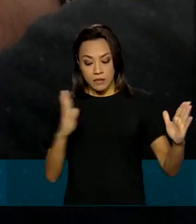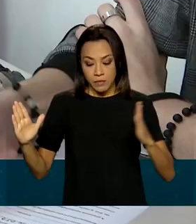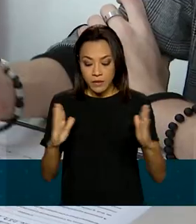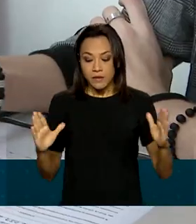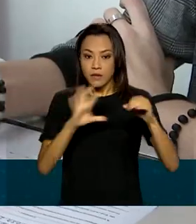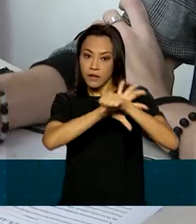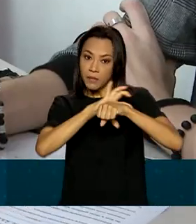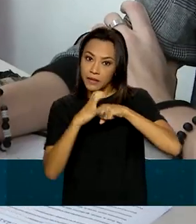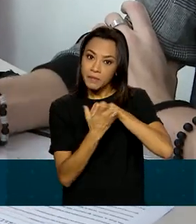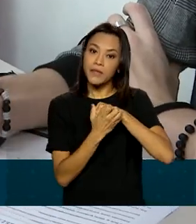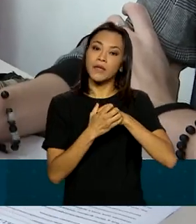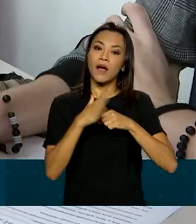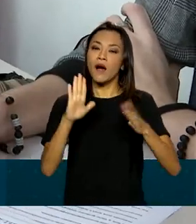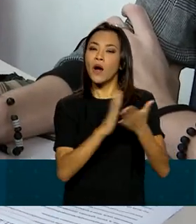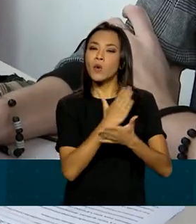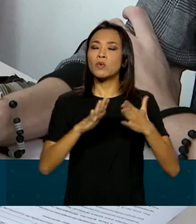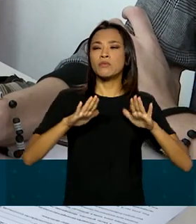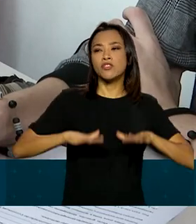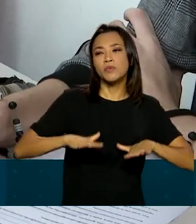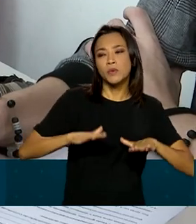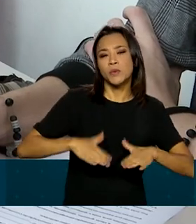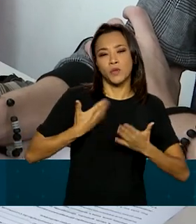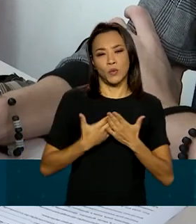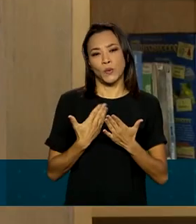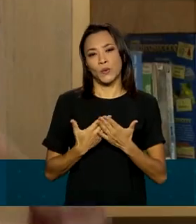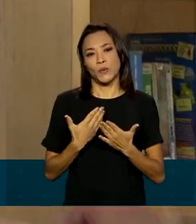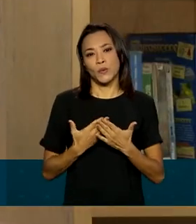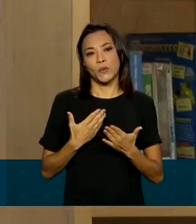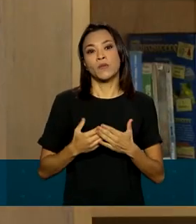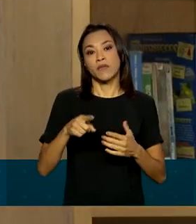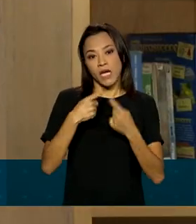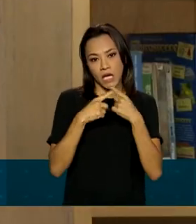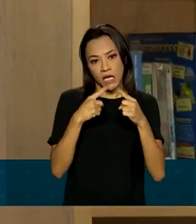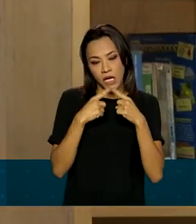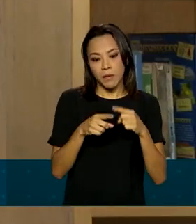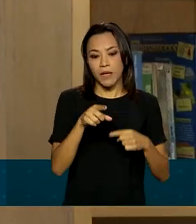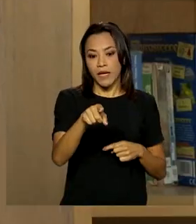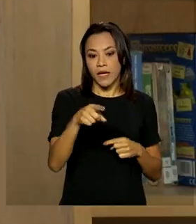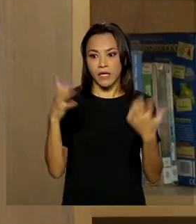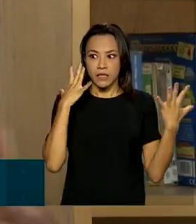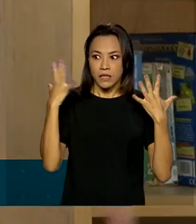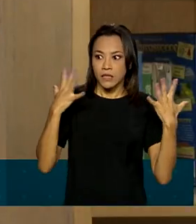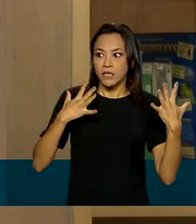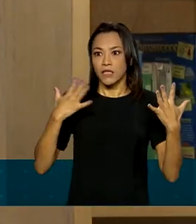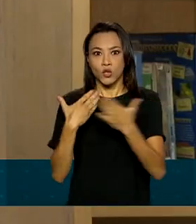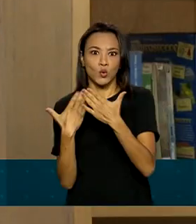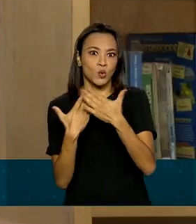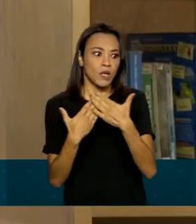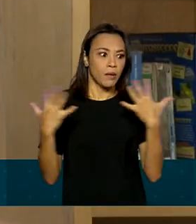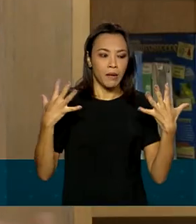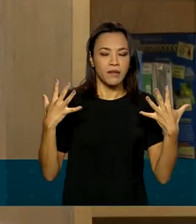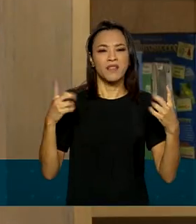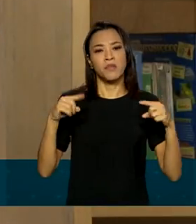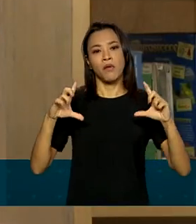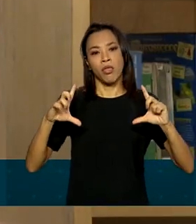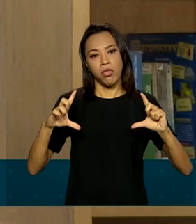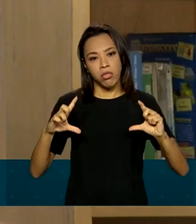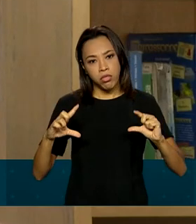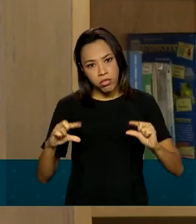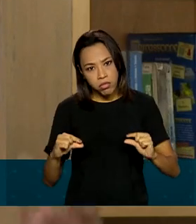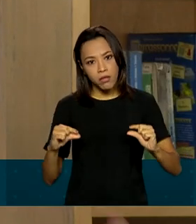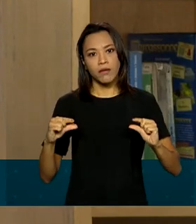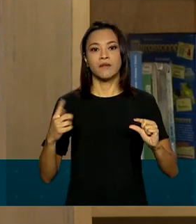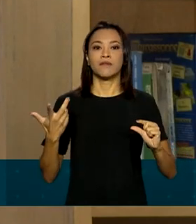pandemia é uma das maiores queixas dos candidatos. Foge daquela rotina até você ter aquela resiliência